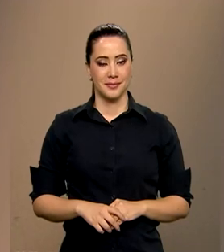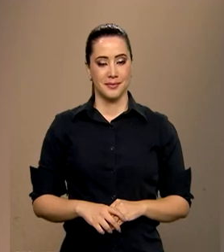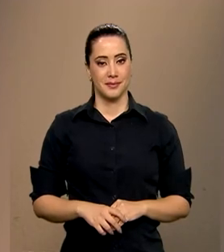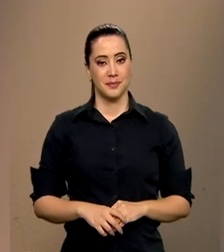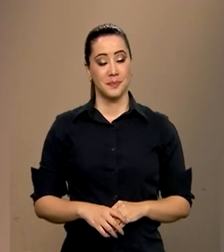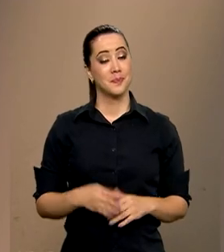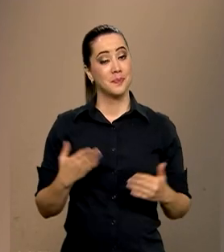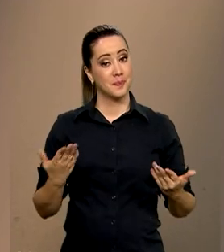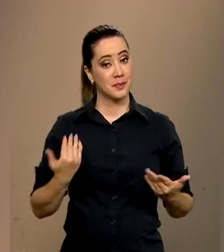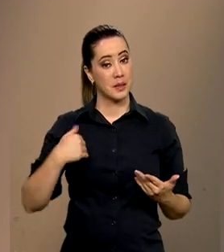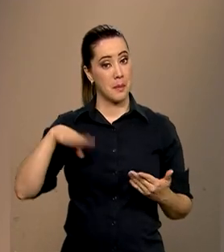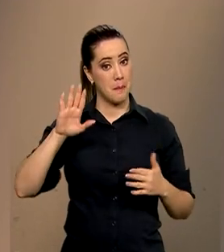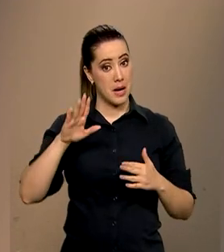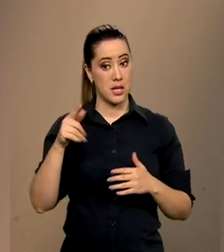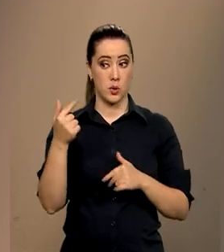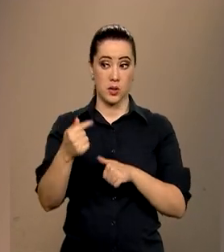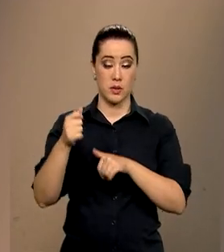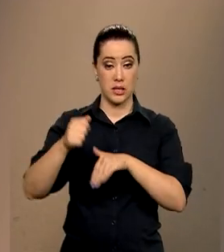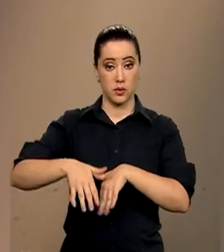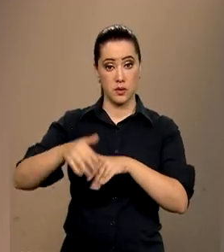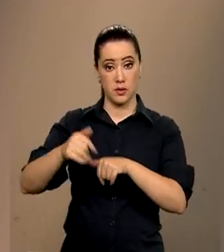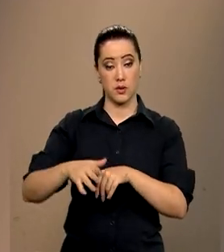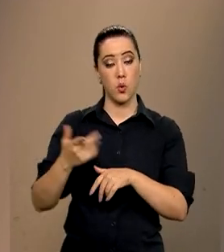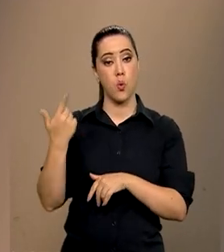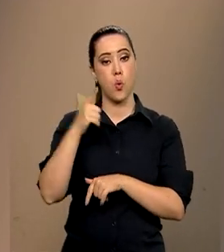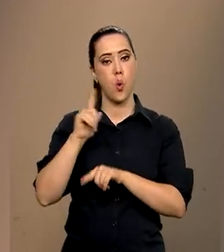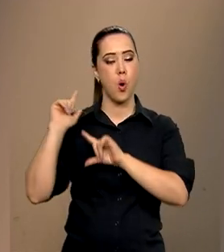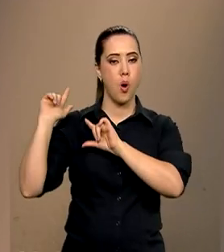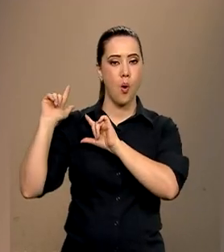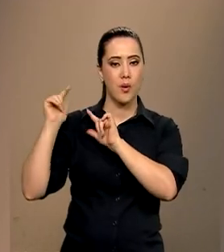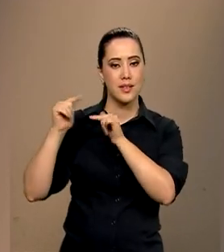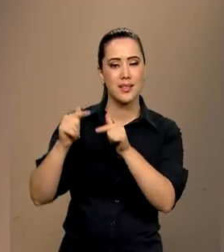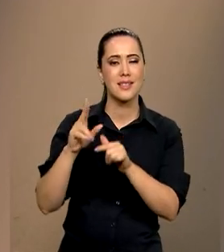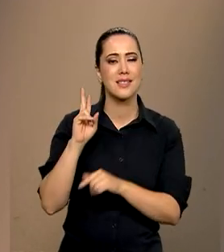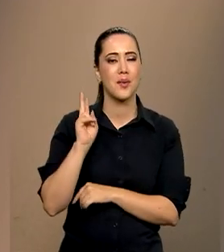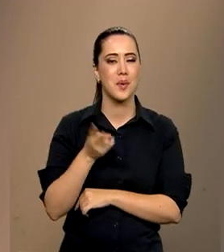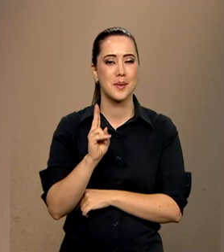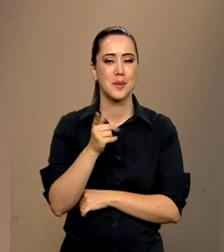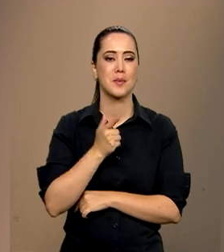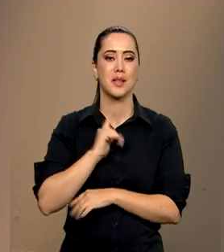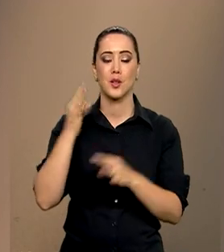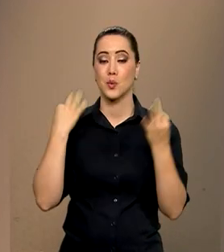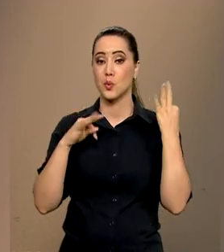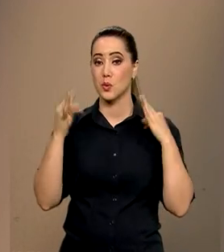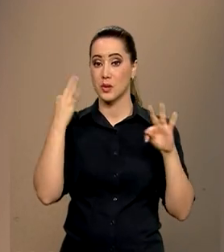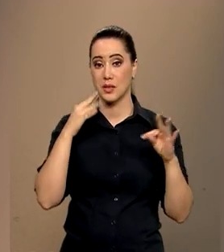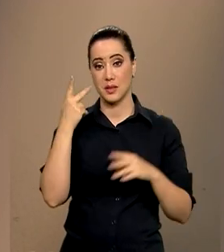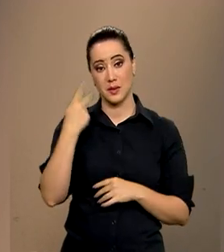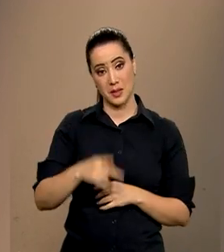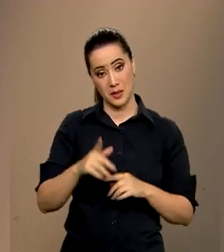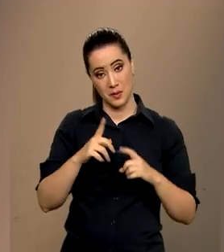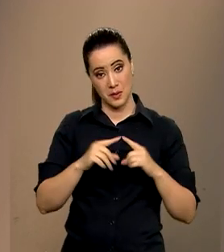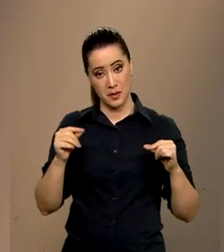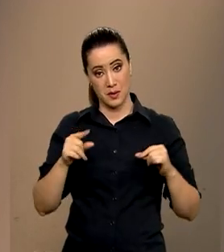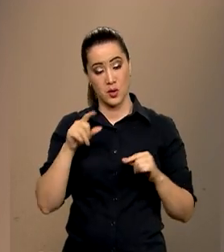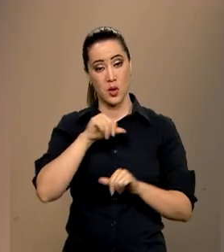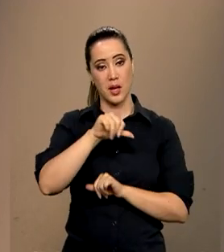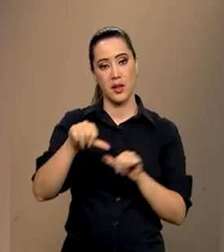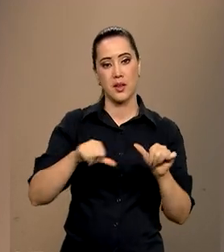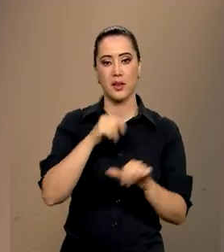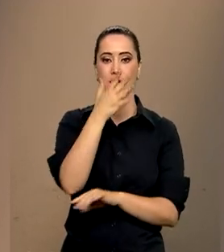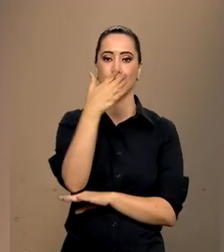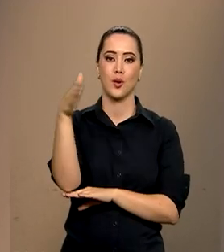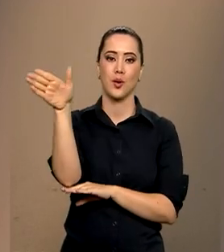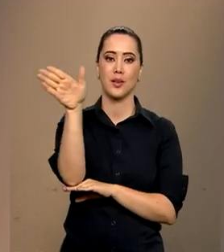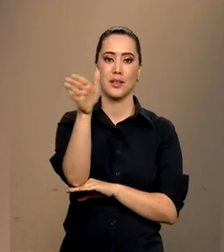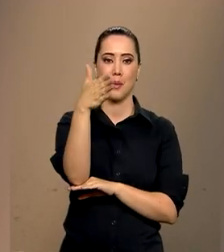E além do desfile de 7 de setembro, uma outra tradição que já faz parte do turismo cívico para quem está em Brasília é a troca